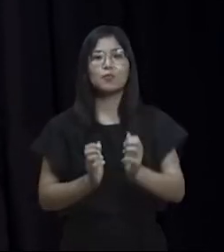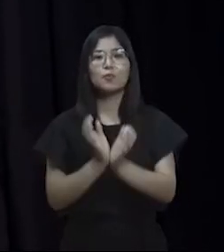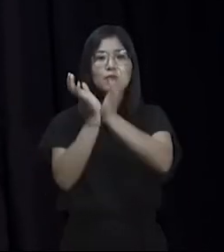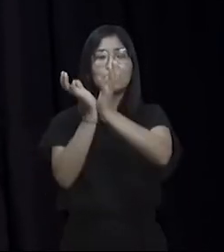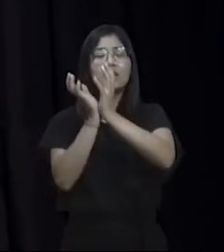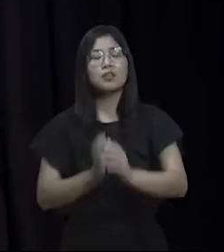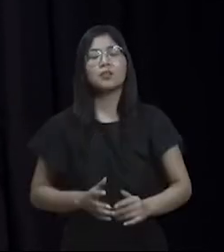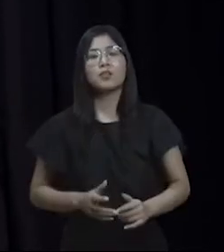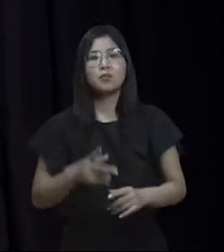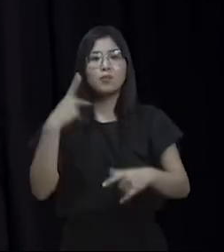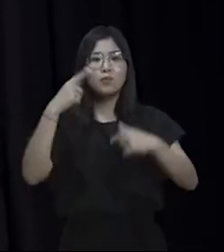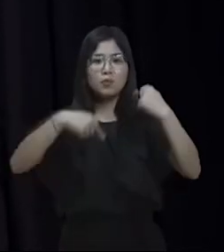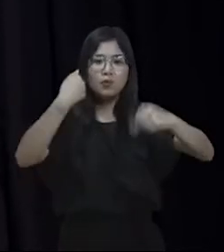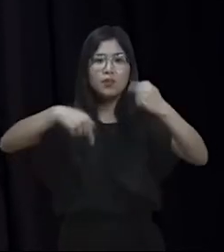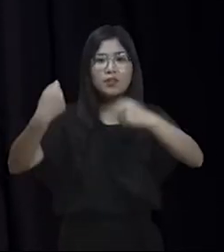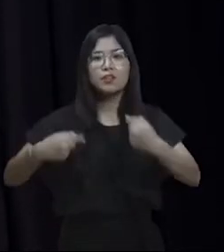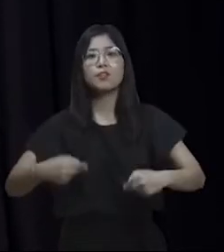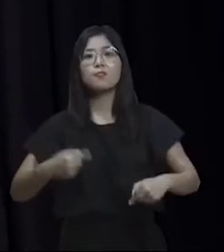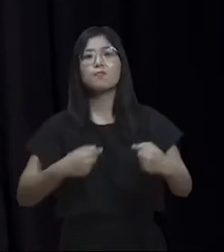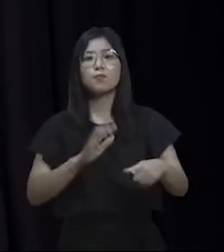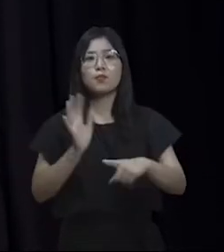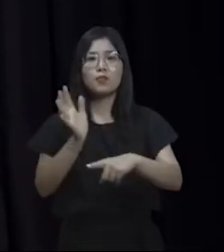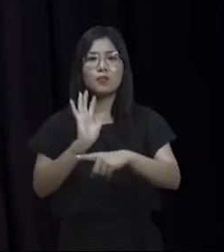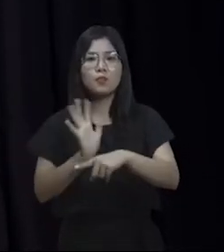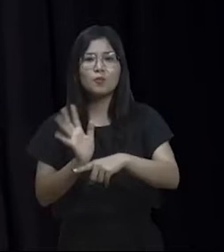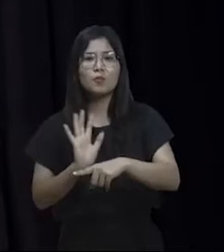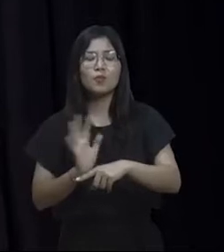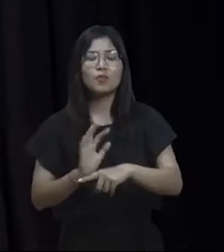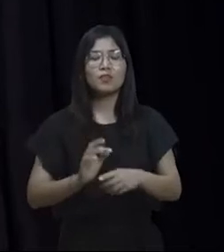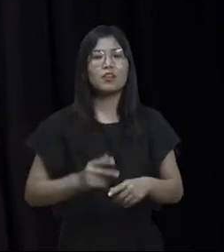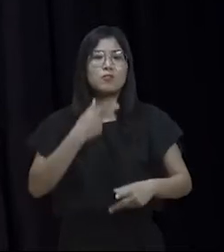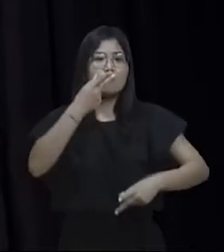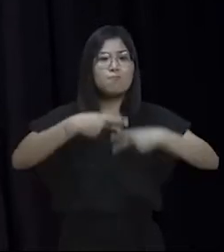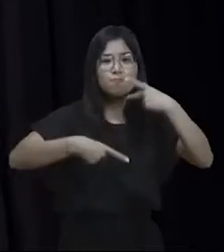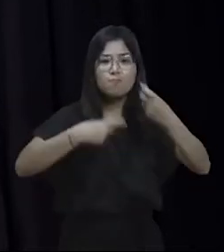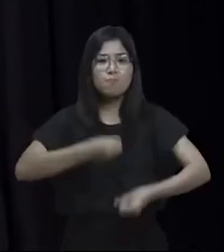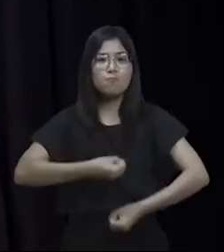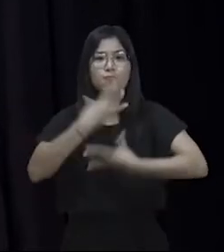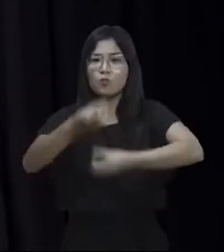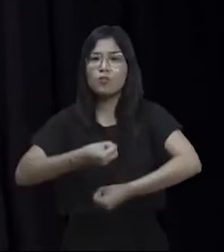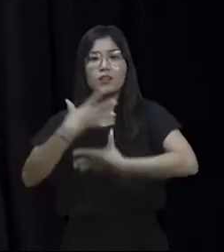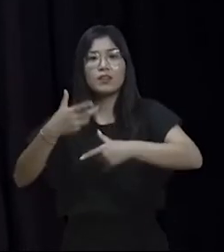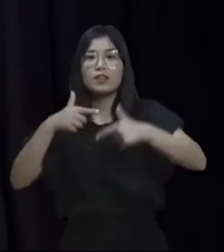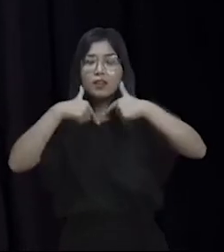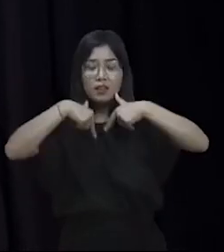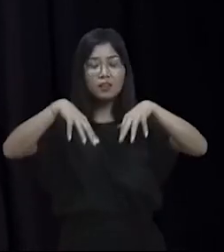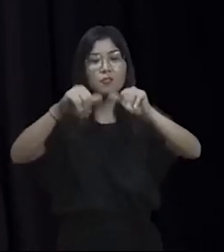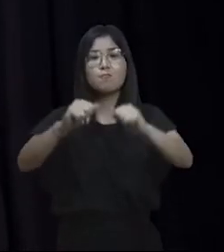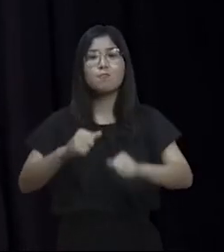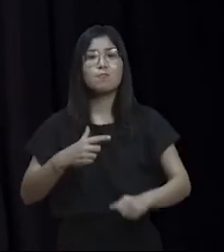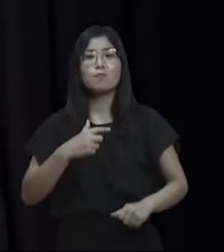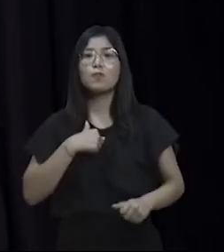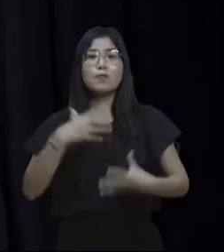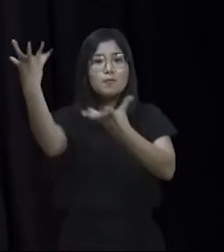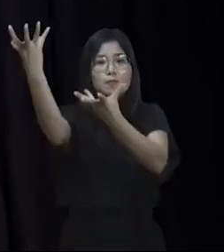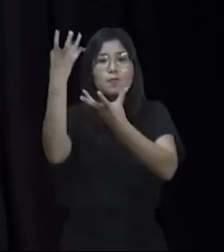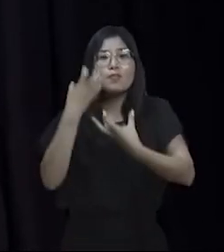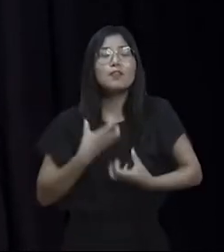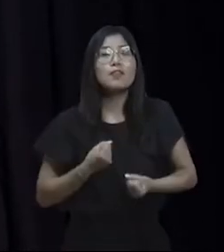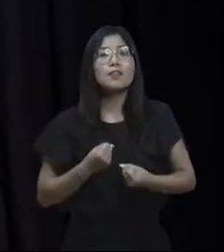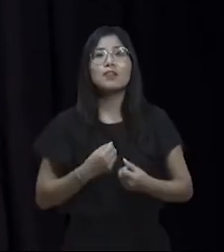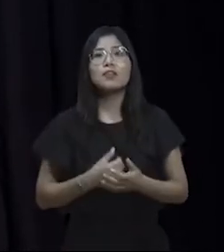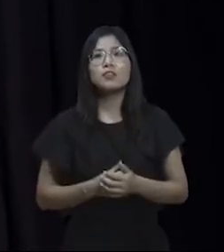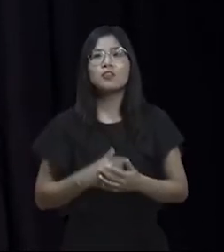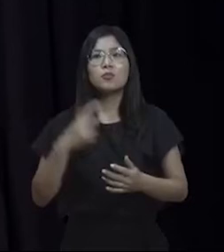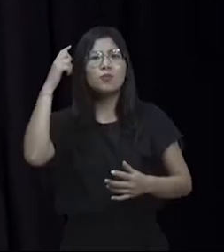é. E falando de cinema, se pudéssemos falar um pouco nessa linguagem, eu sempre que recebo um prêmio, fico passando